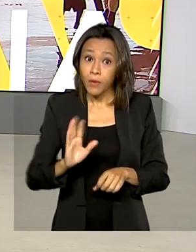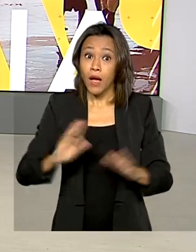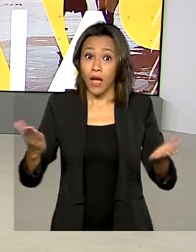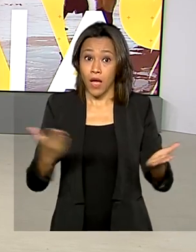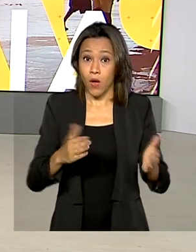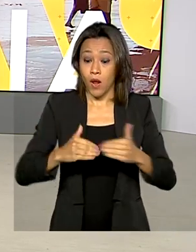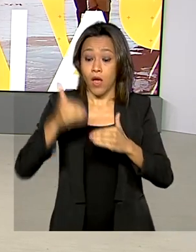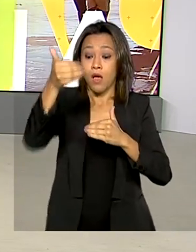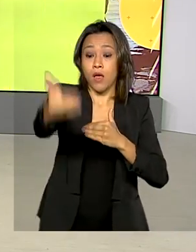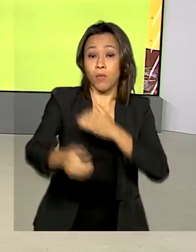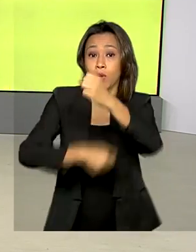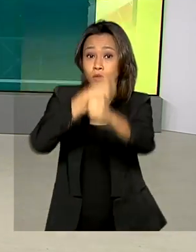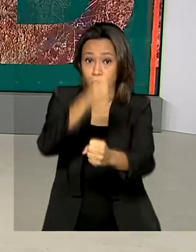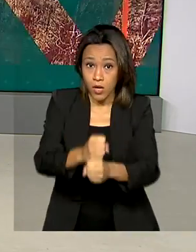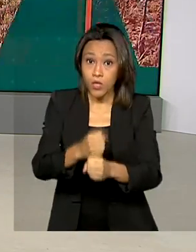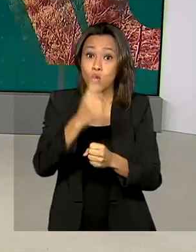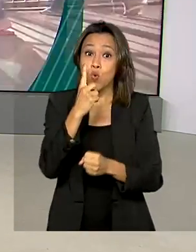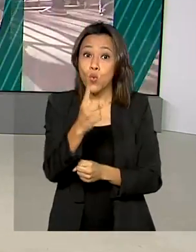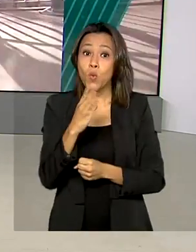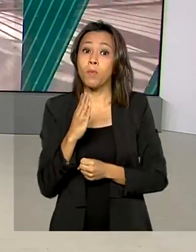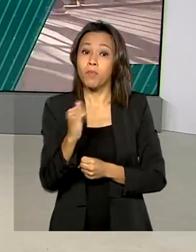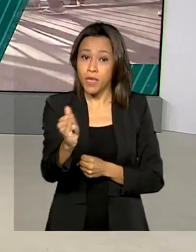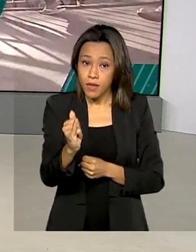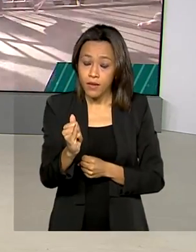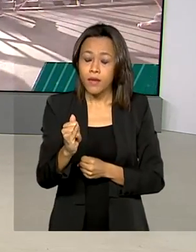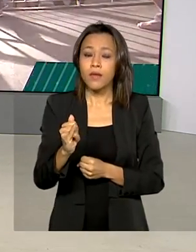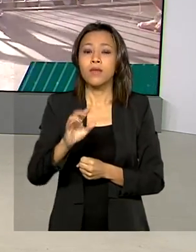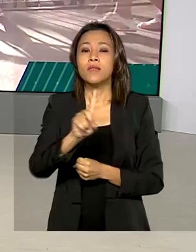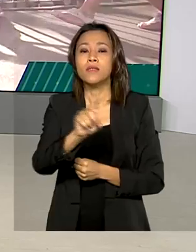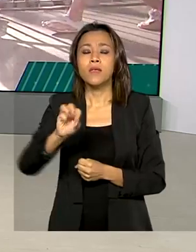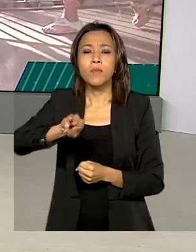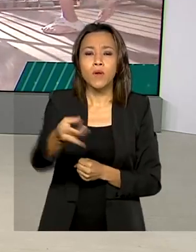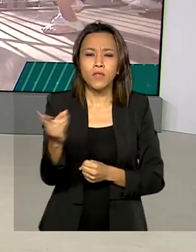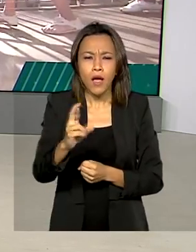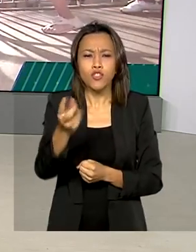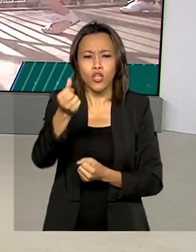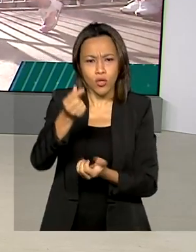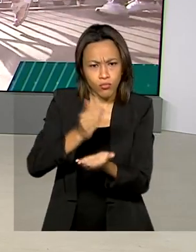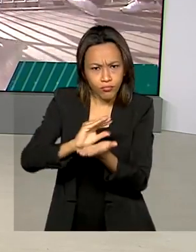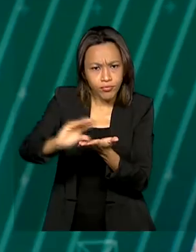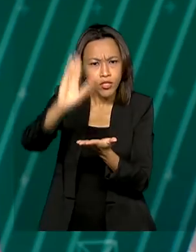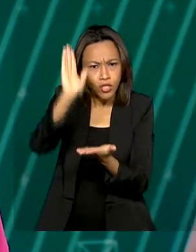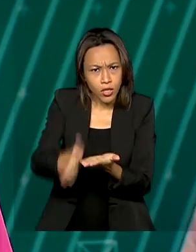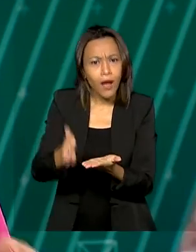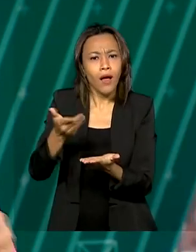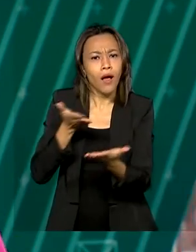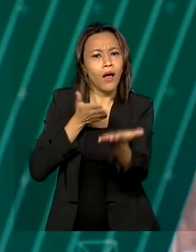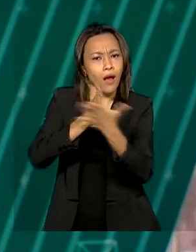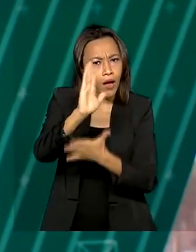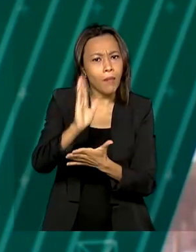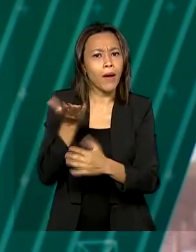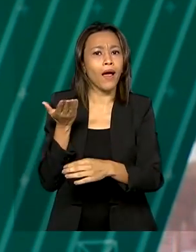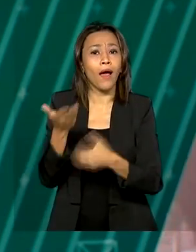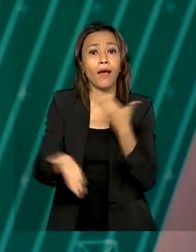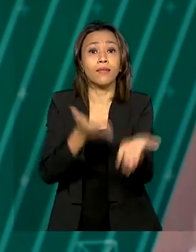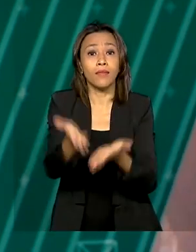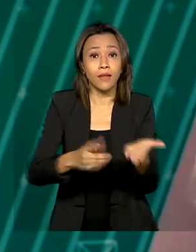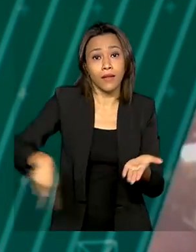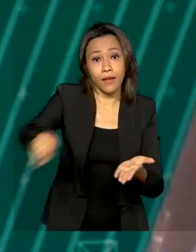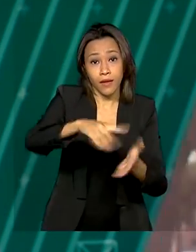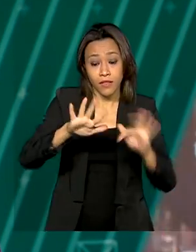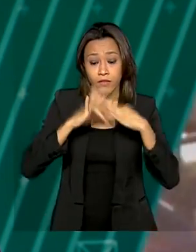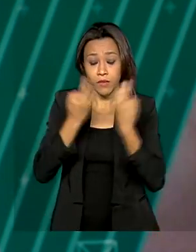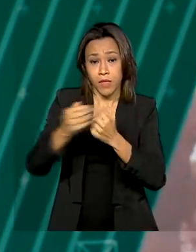aprovado é de 1 bilhão e 100 milhões de reais para atender 100 mil famílias rurais. E pequenos produtores